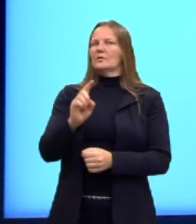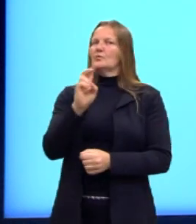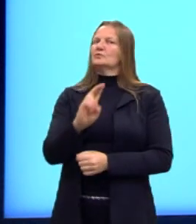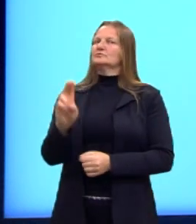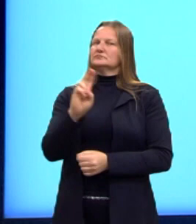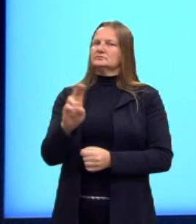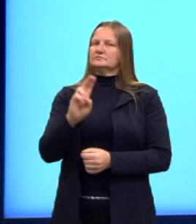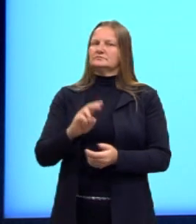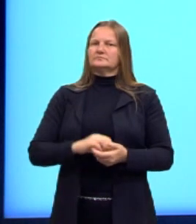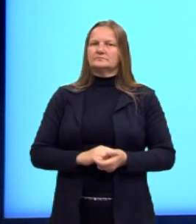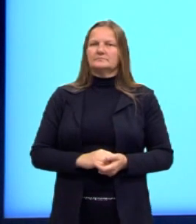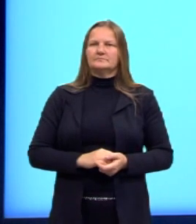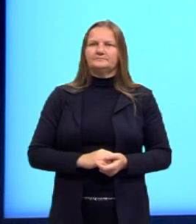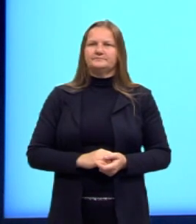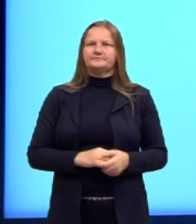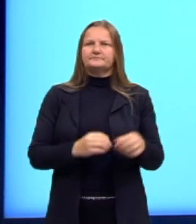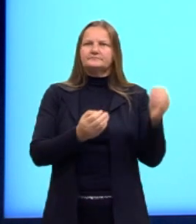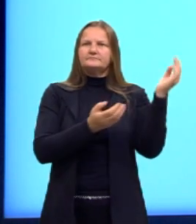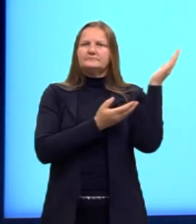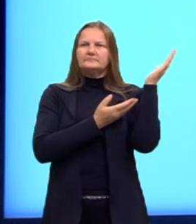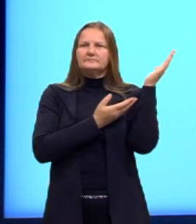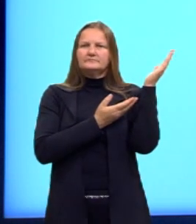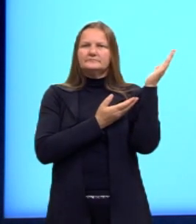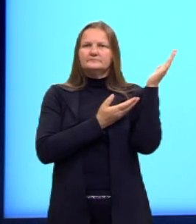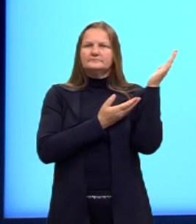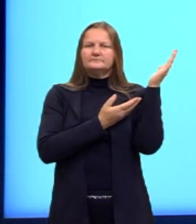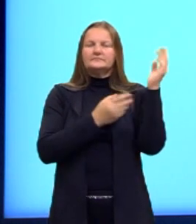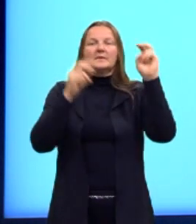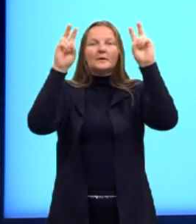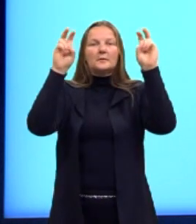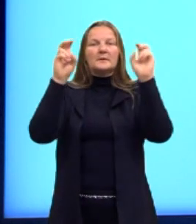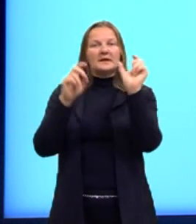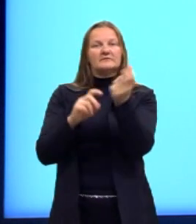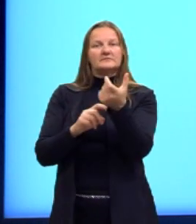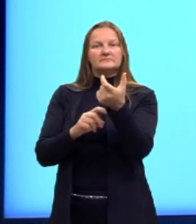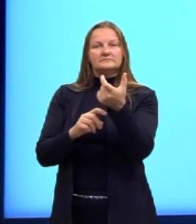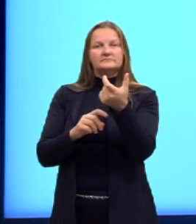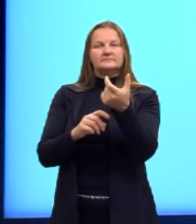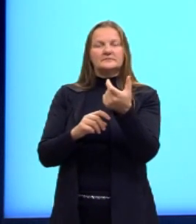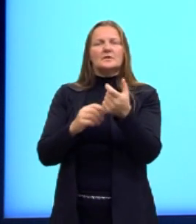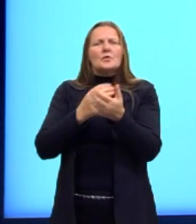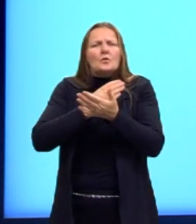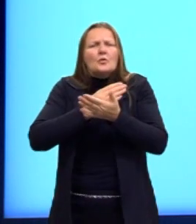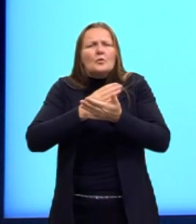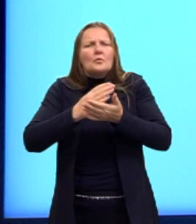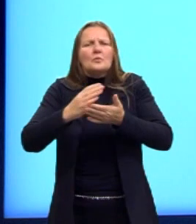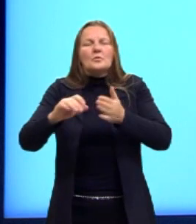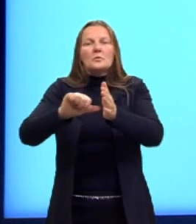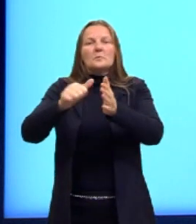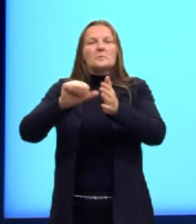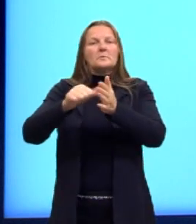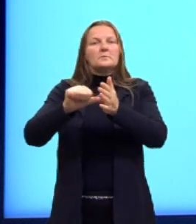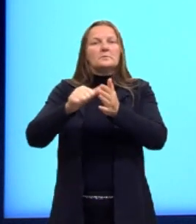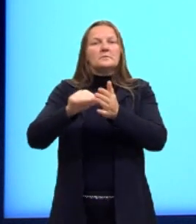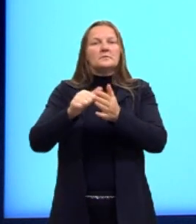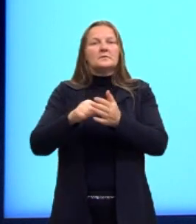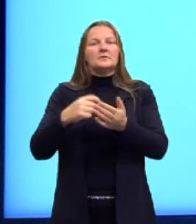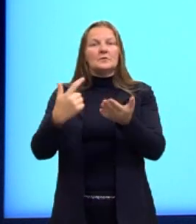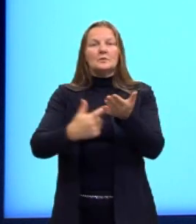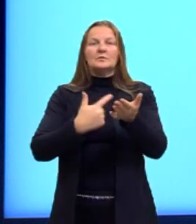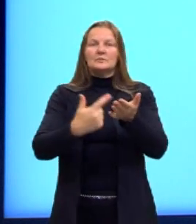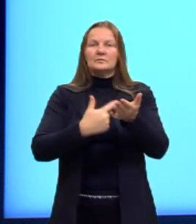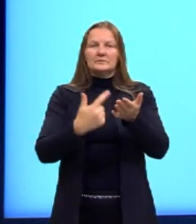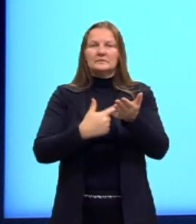essa expressão. O termo humor negro foi introduzido pela primeira vez no livro